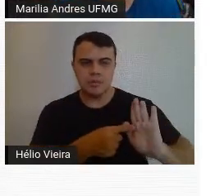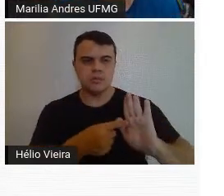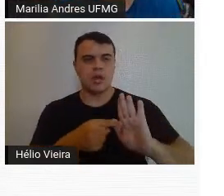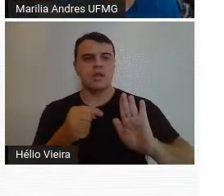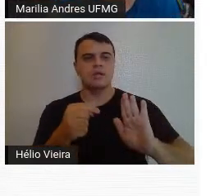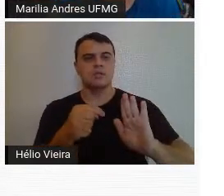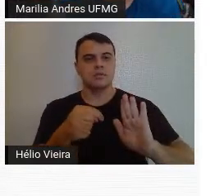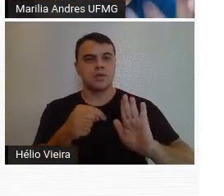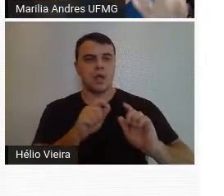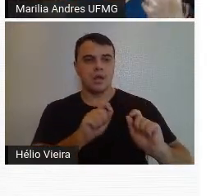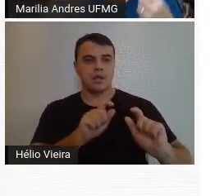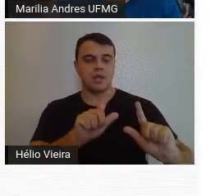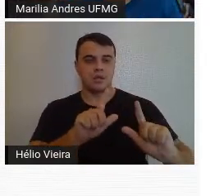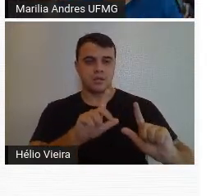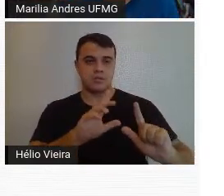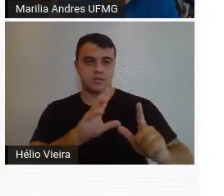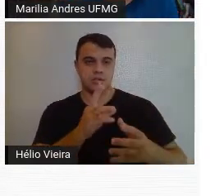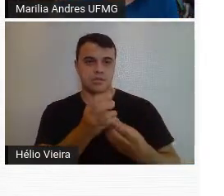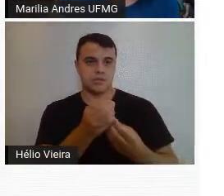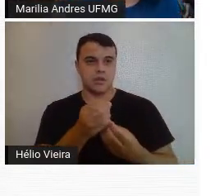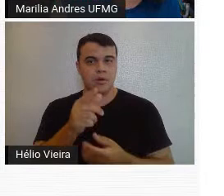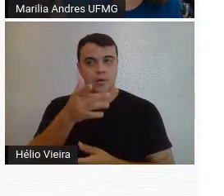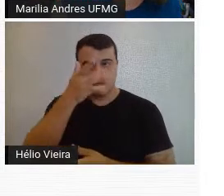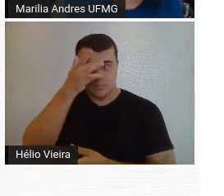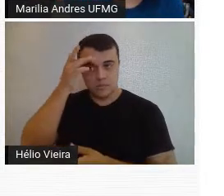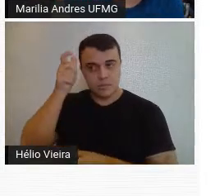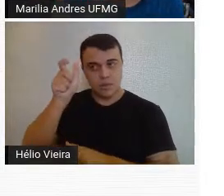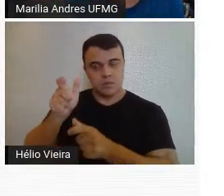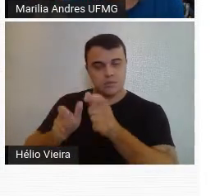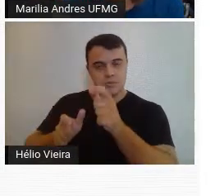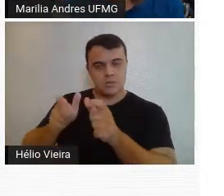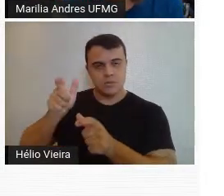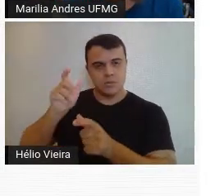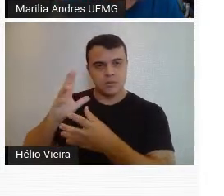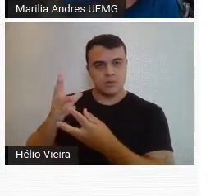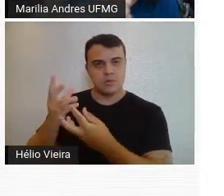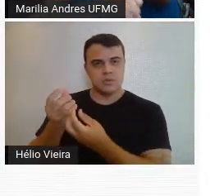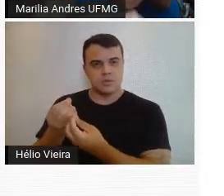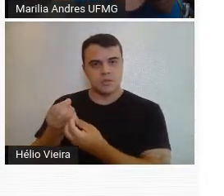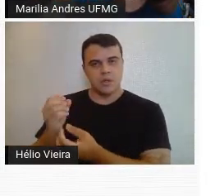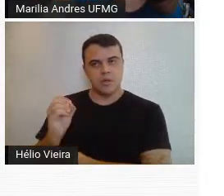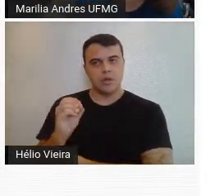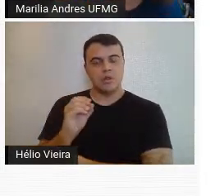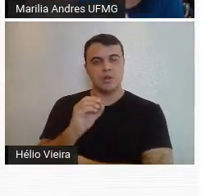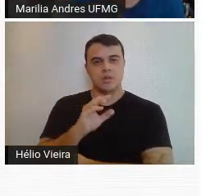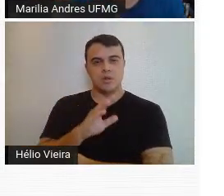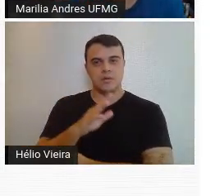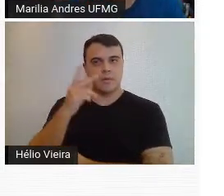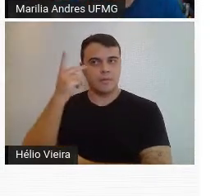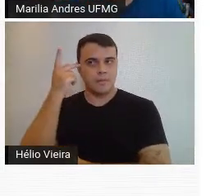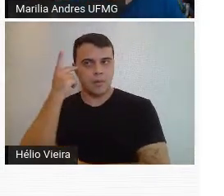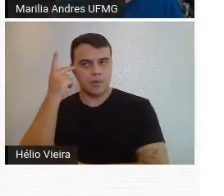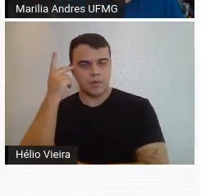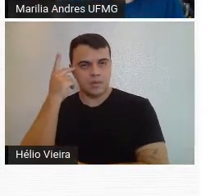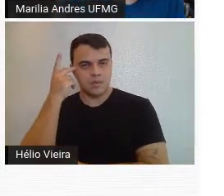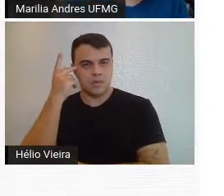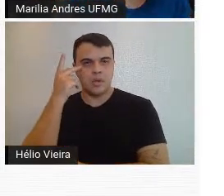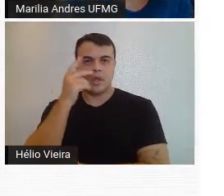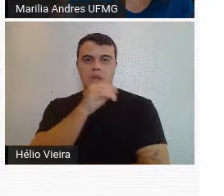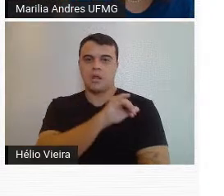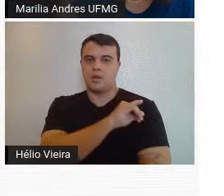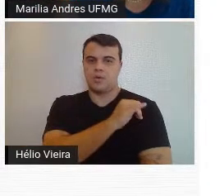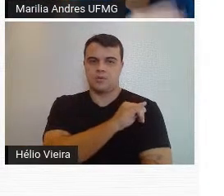de arte moderna com artistas do modernismo paulista e carioca.